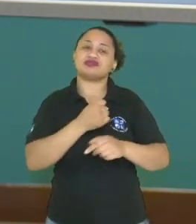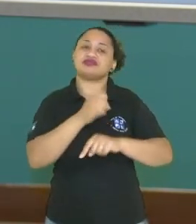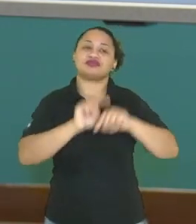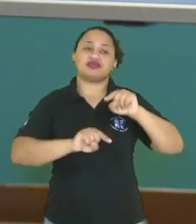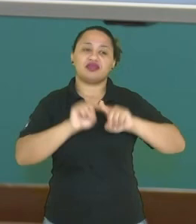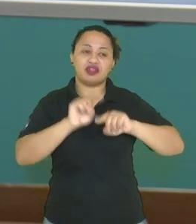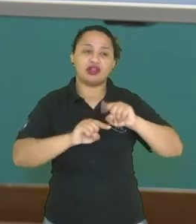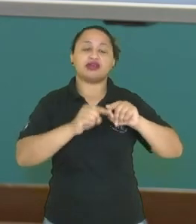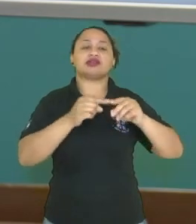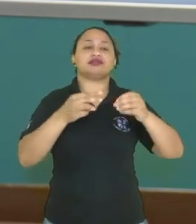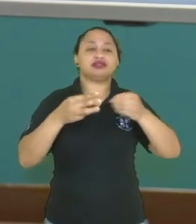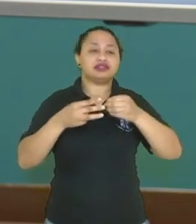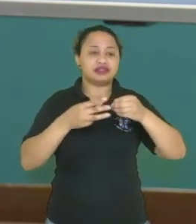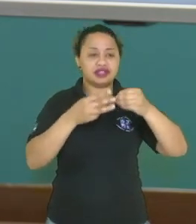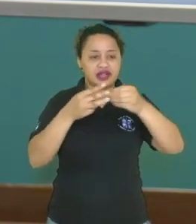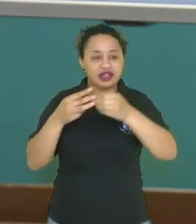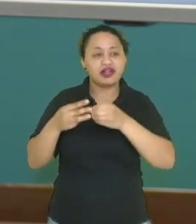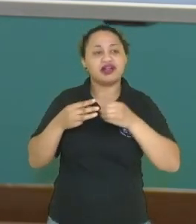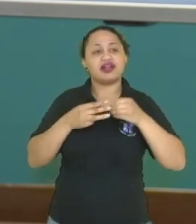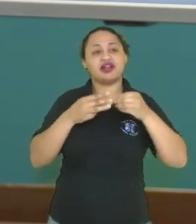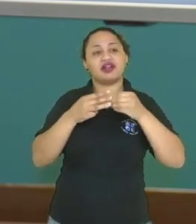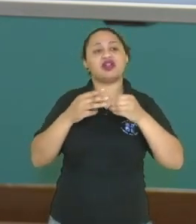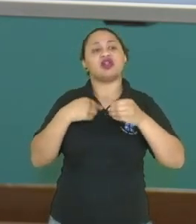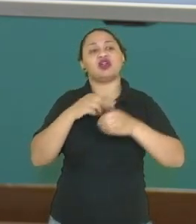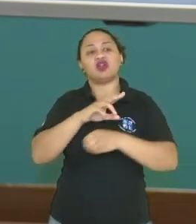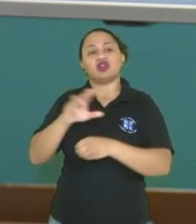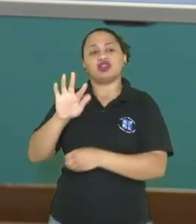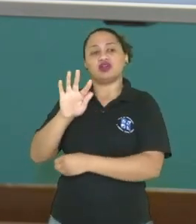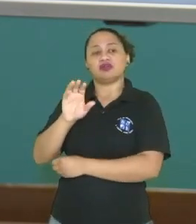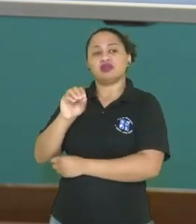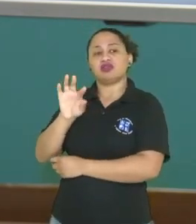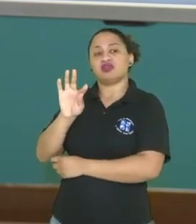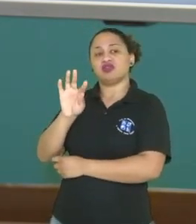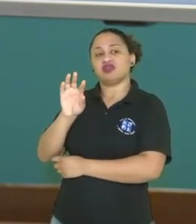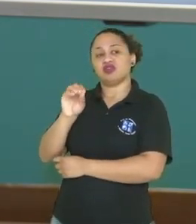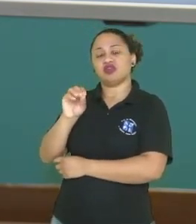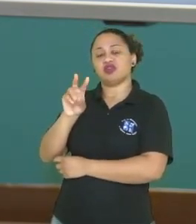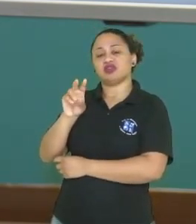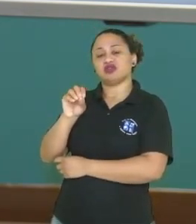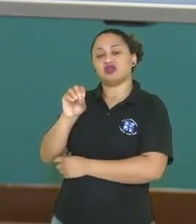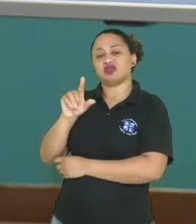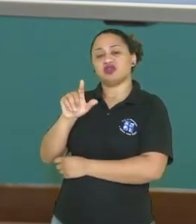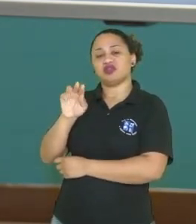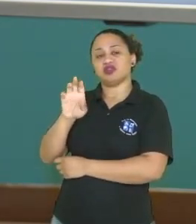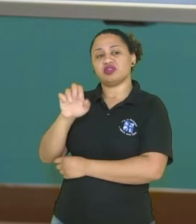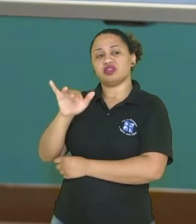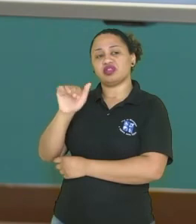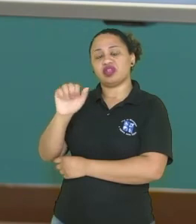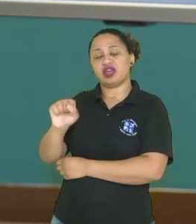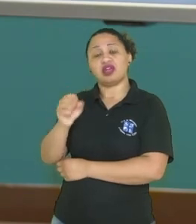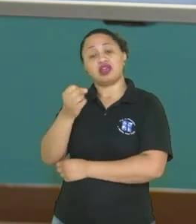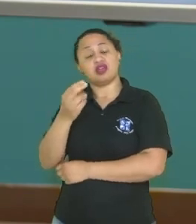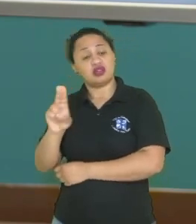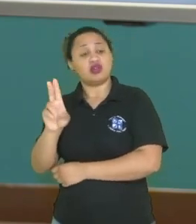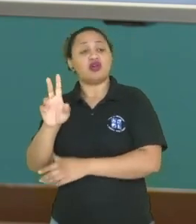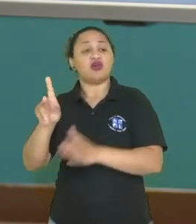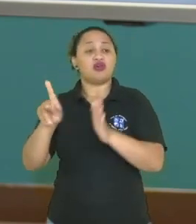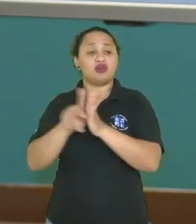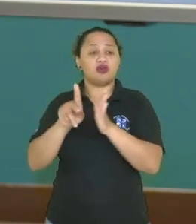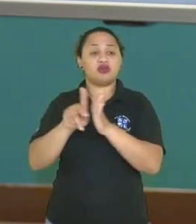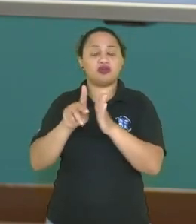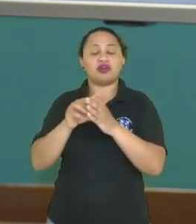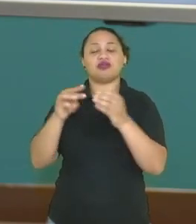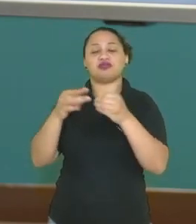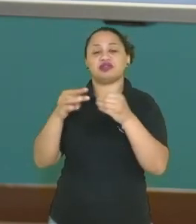células que são denominadas, que são chamadas fotovoltaicas ou células celulares. Então, elas